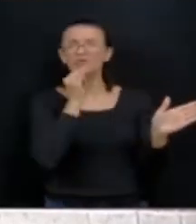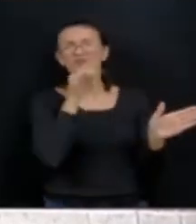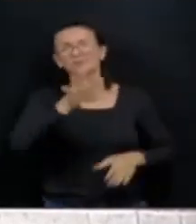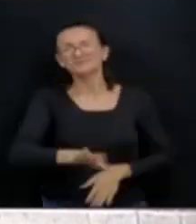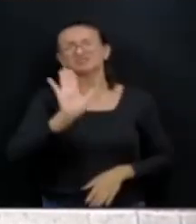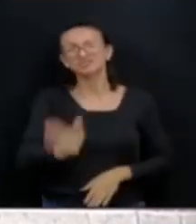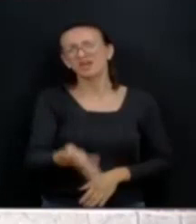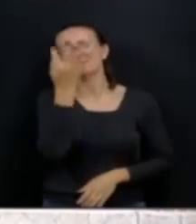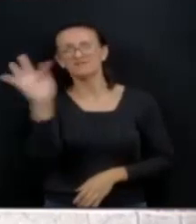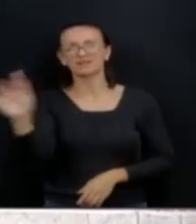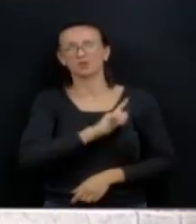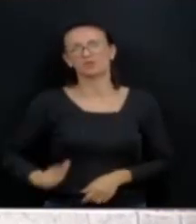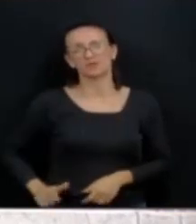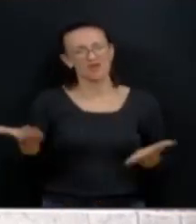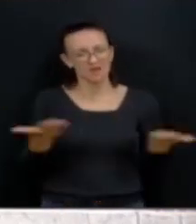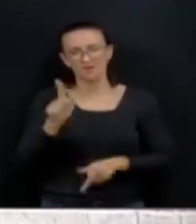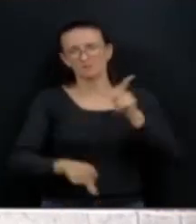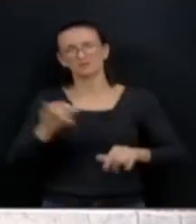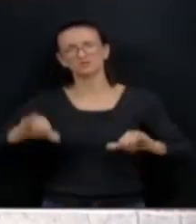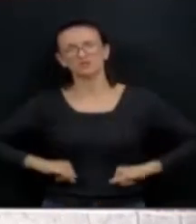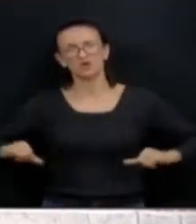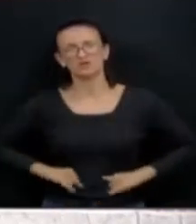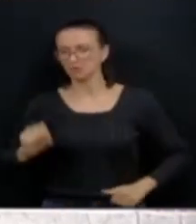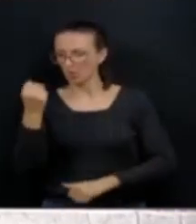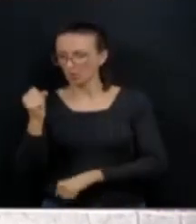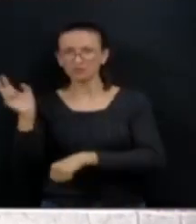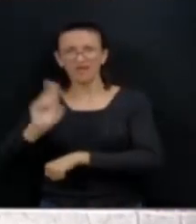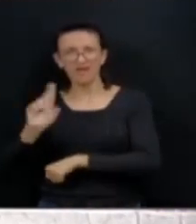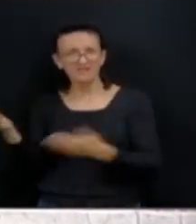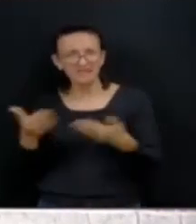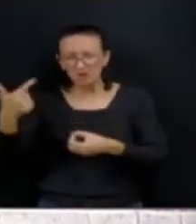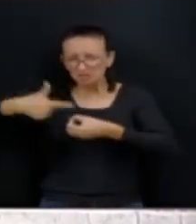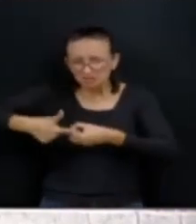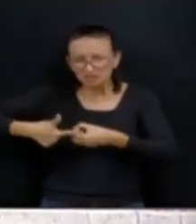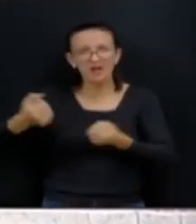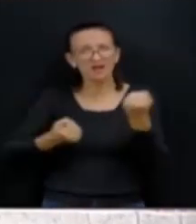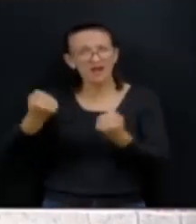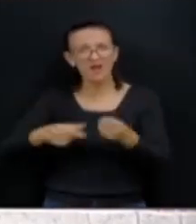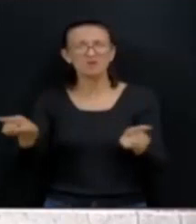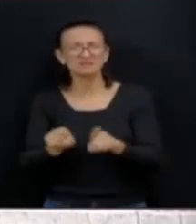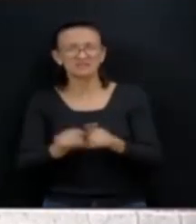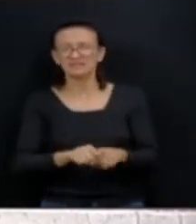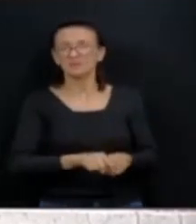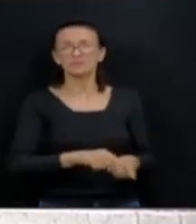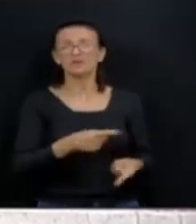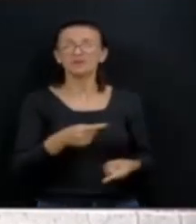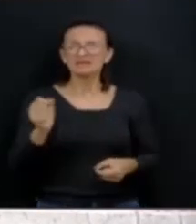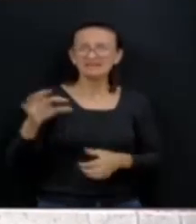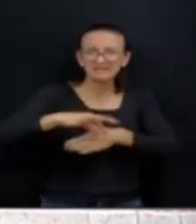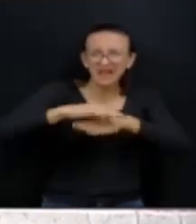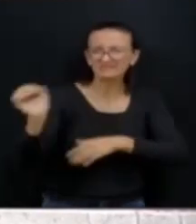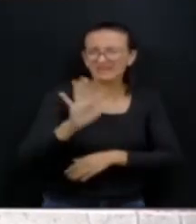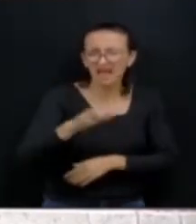e o povo está pagando o preço de R$ 8,00 o litro da gasolina, de R$ 40,00 o quilo da carne, de R$ 120,00 o